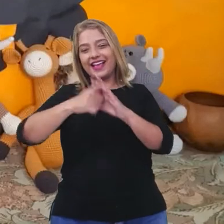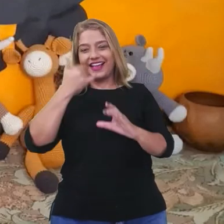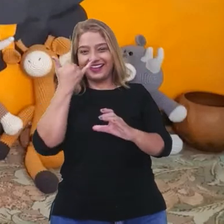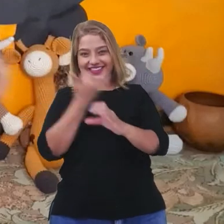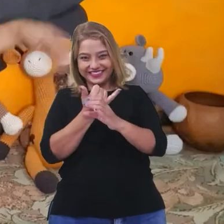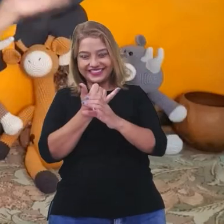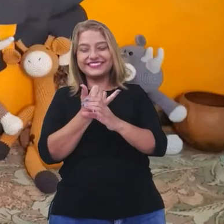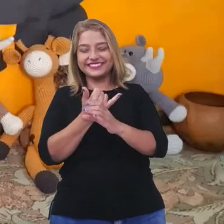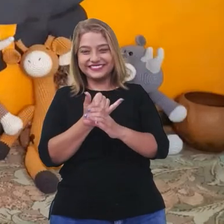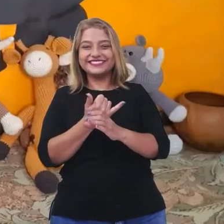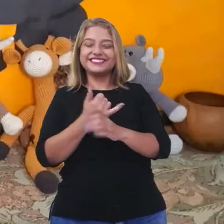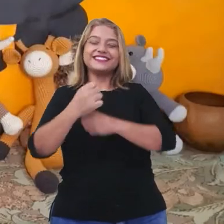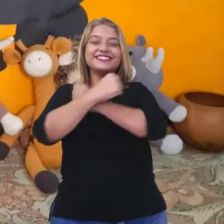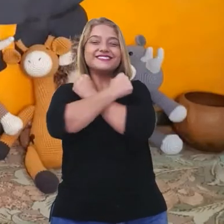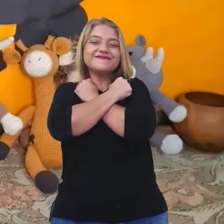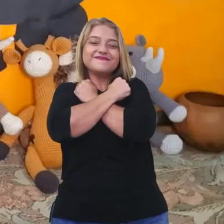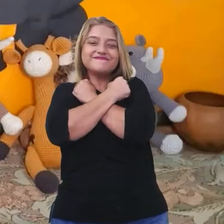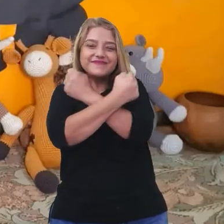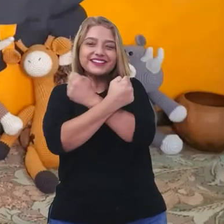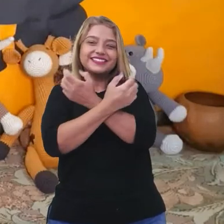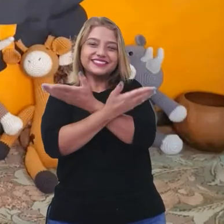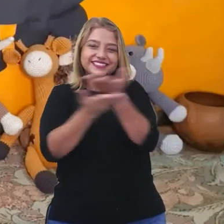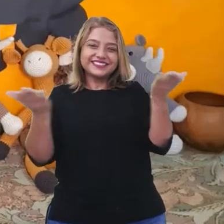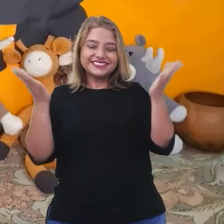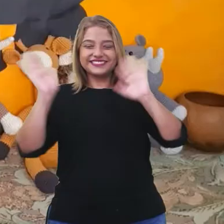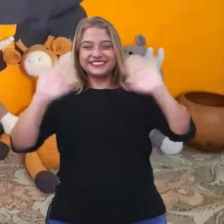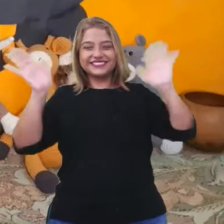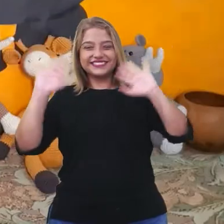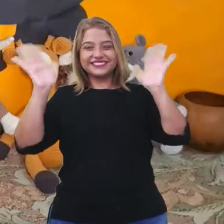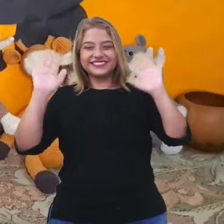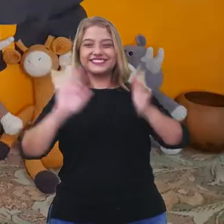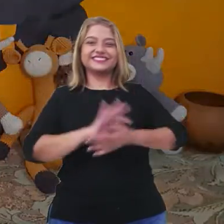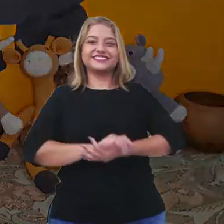Tivicela. Um abraço para vocês e tchau!